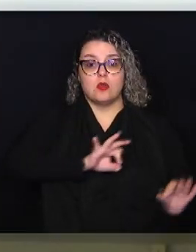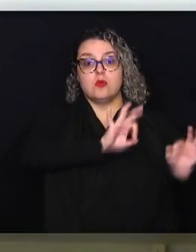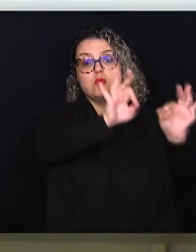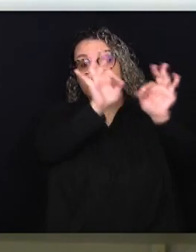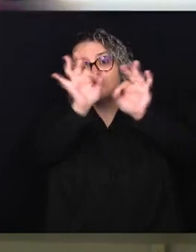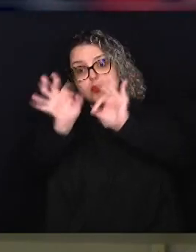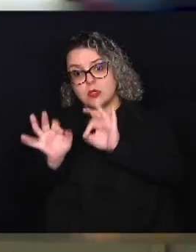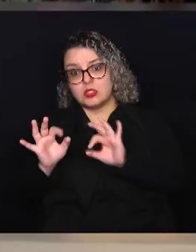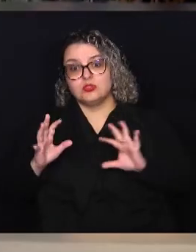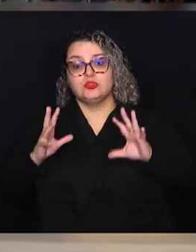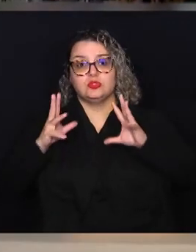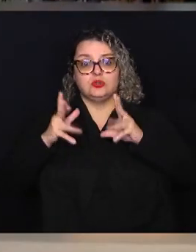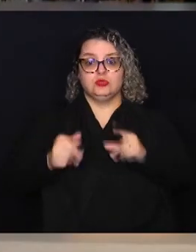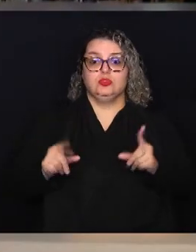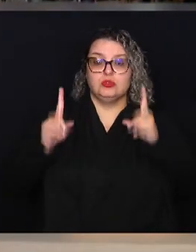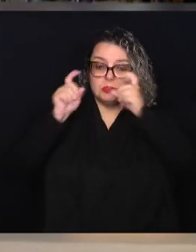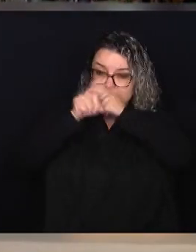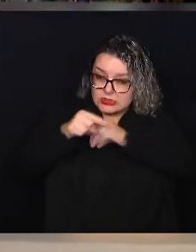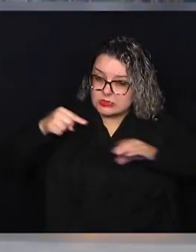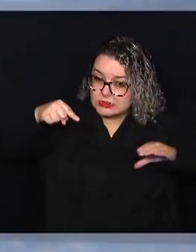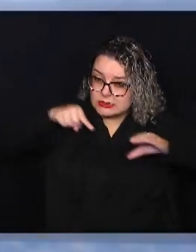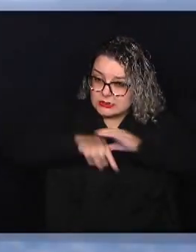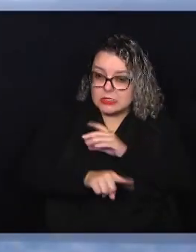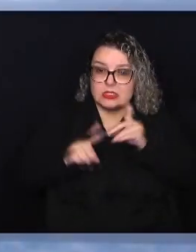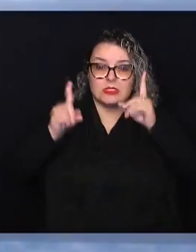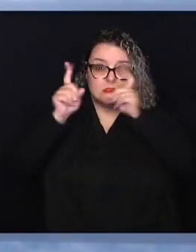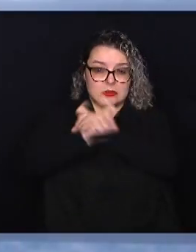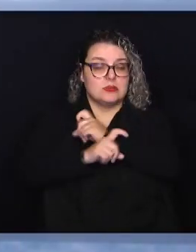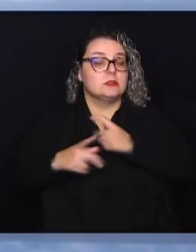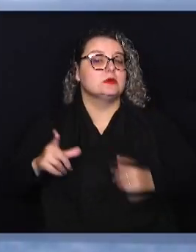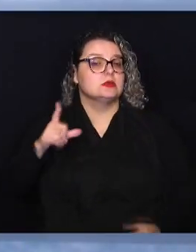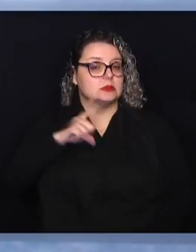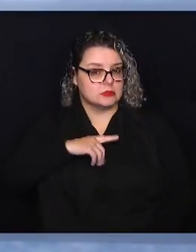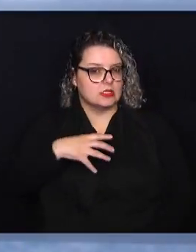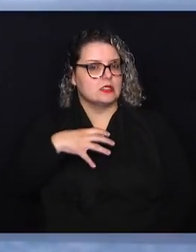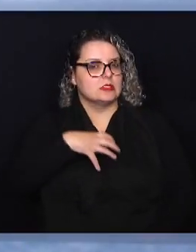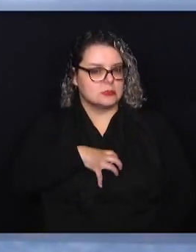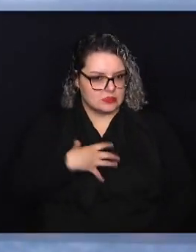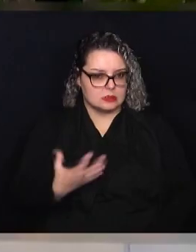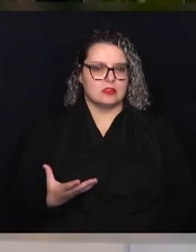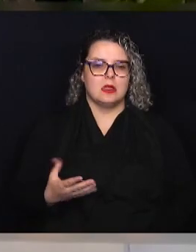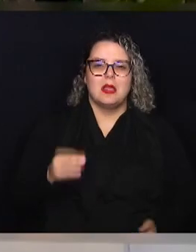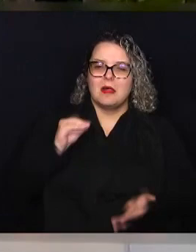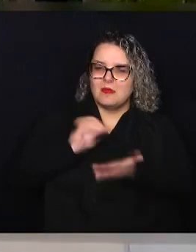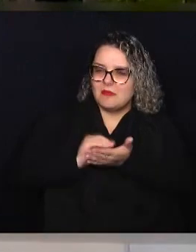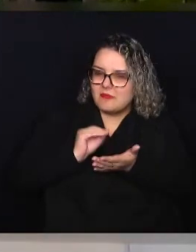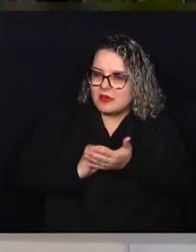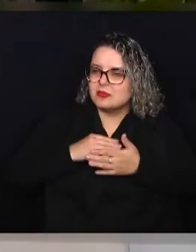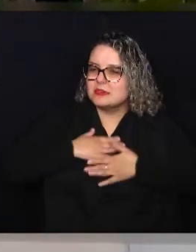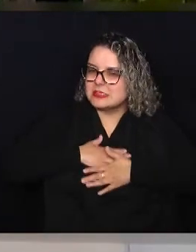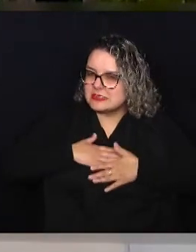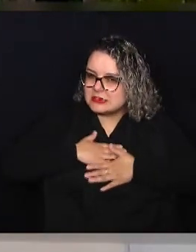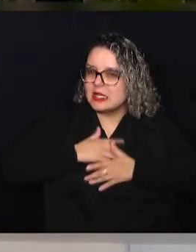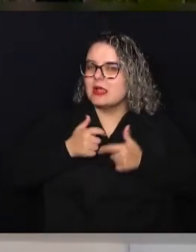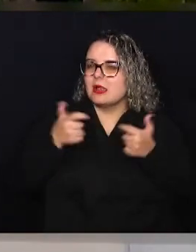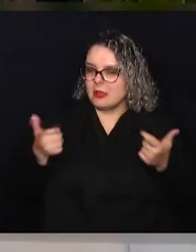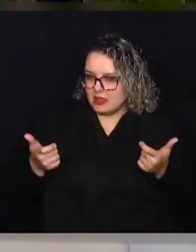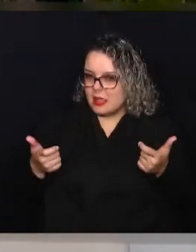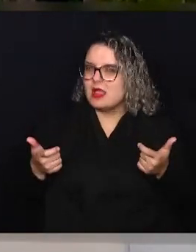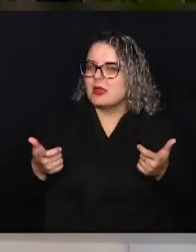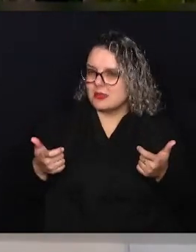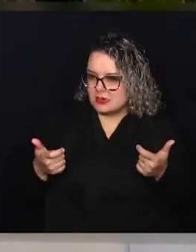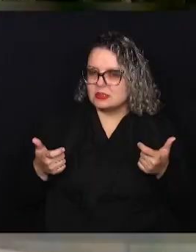de toda essa complexibilidade que ainda a gente sente falta aqui no município. A insatisfação, como eu disse, ainda é muito grande.